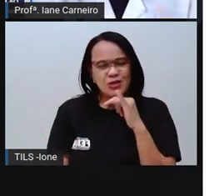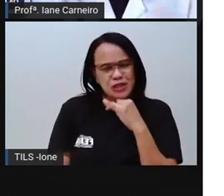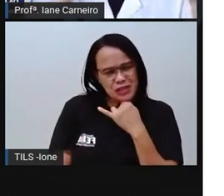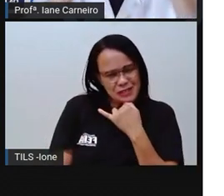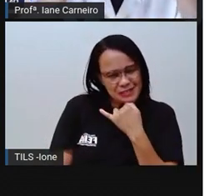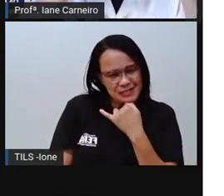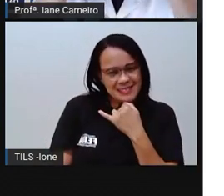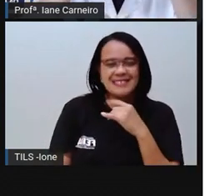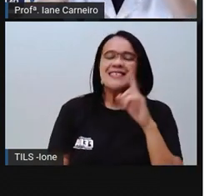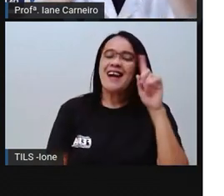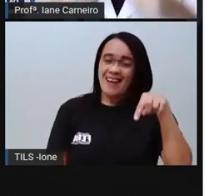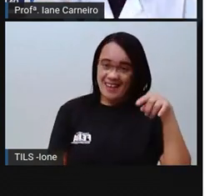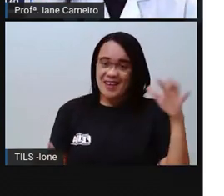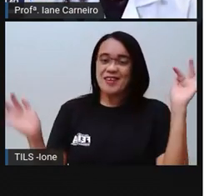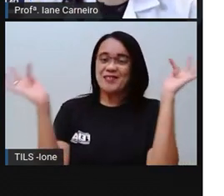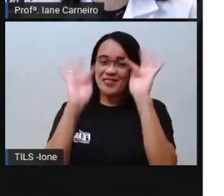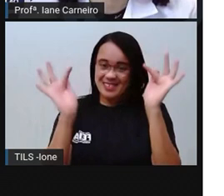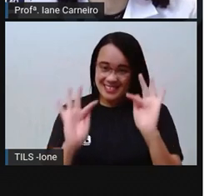Feliz.